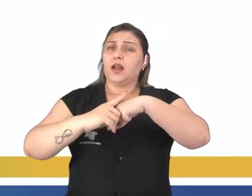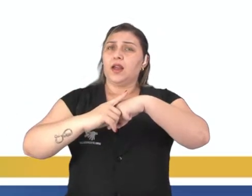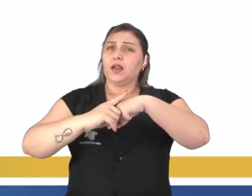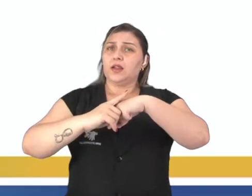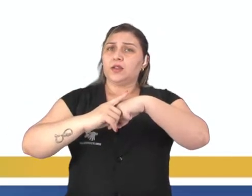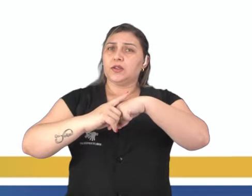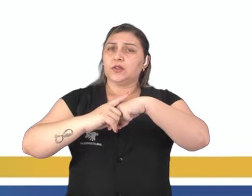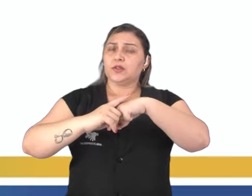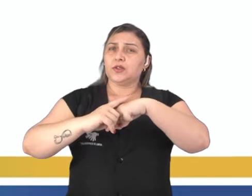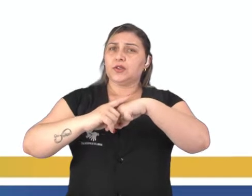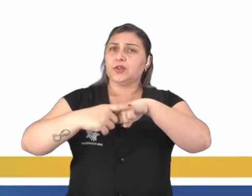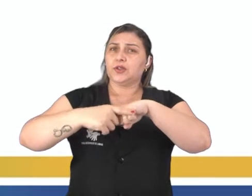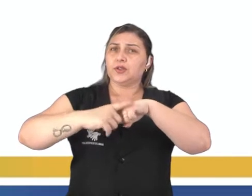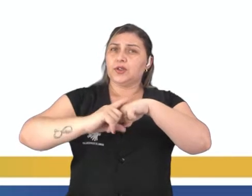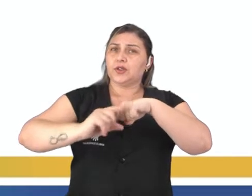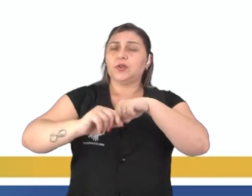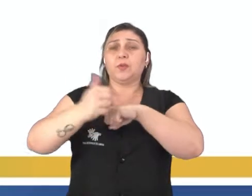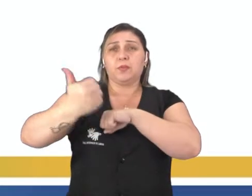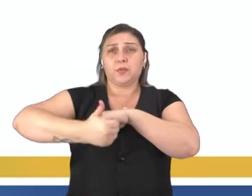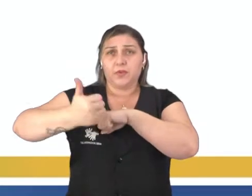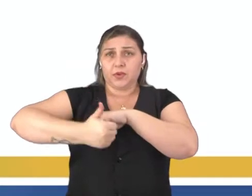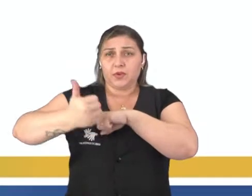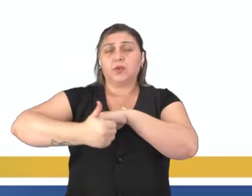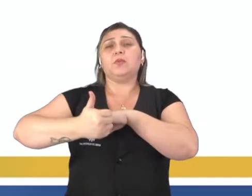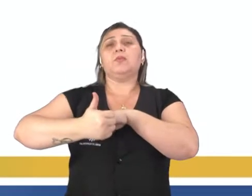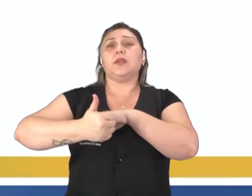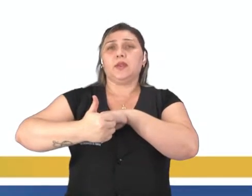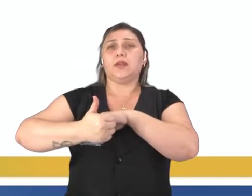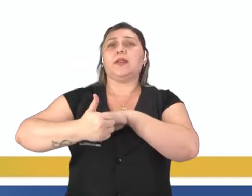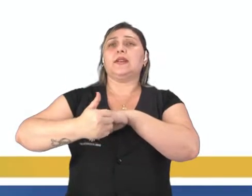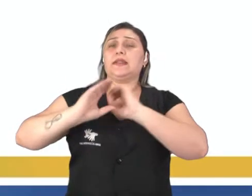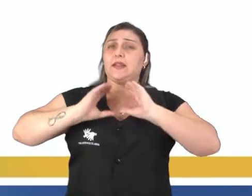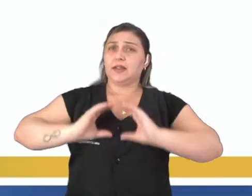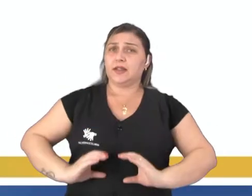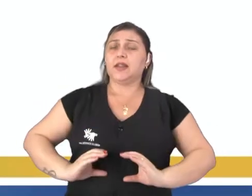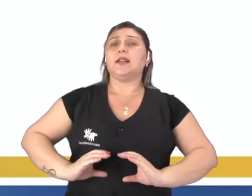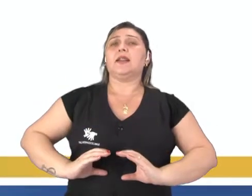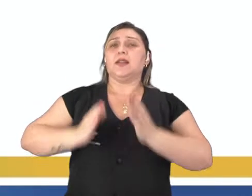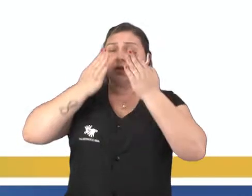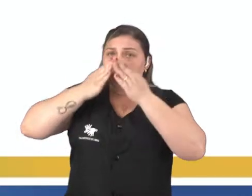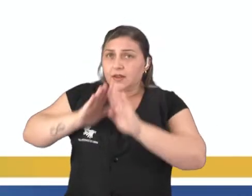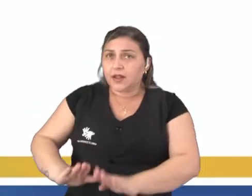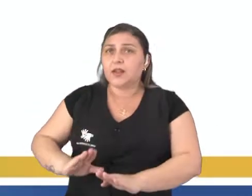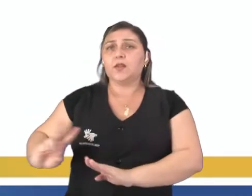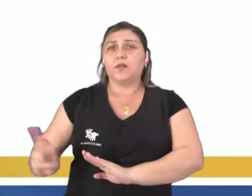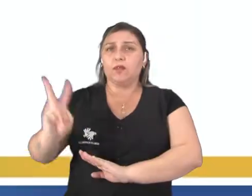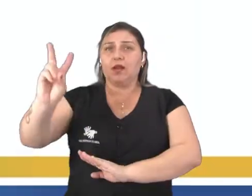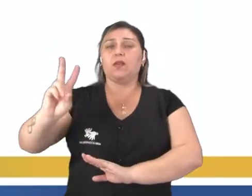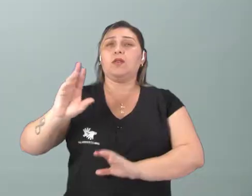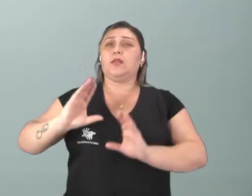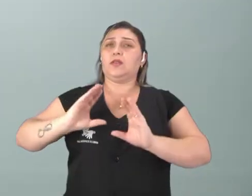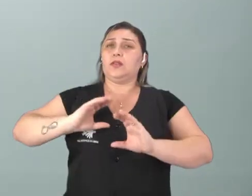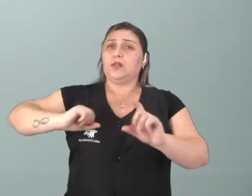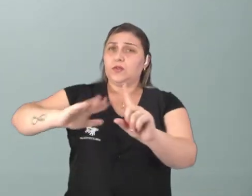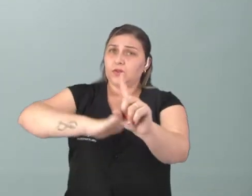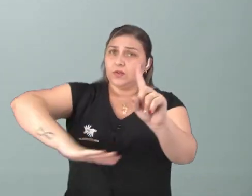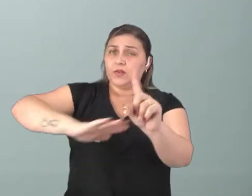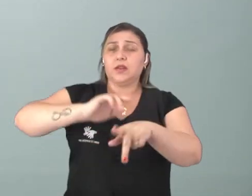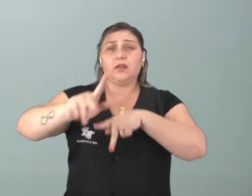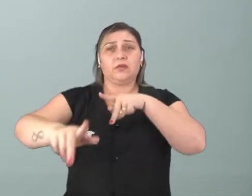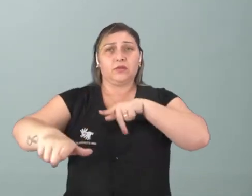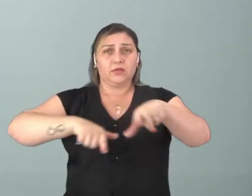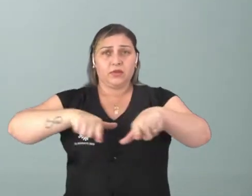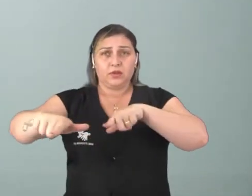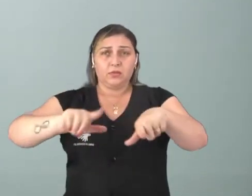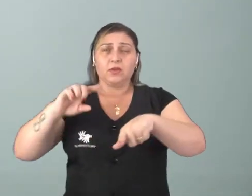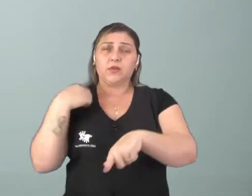consagra o princípio da cidadania, da dignidade, da pessoa humana e os valores sociais do trabalho. Então, a gente